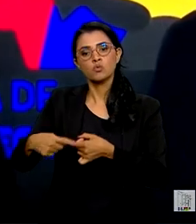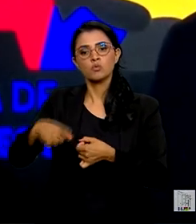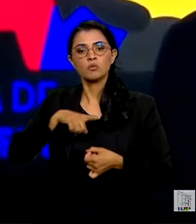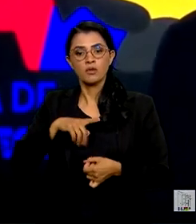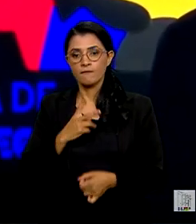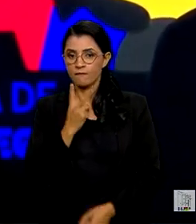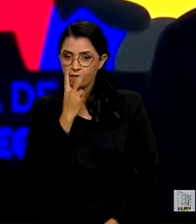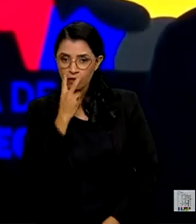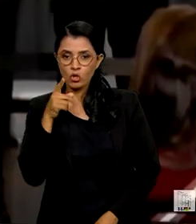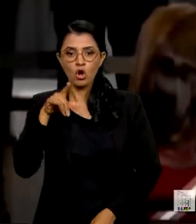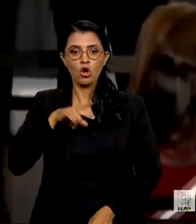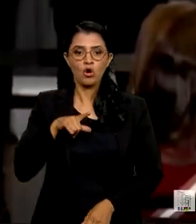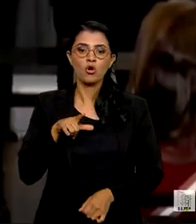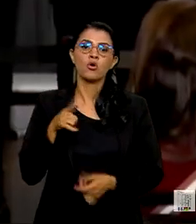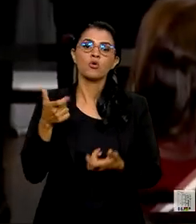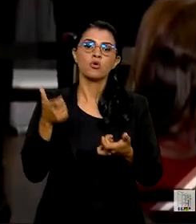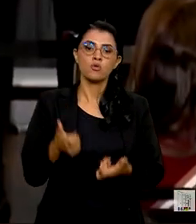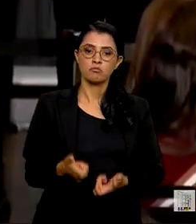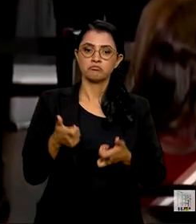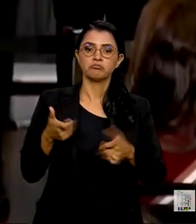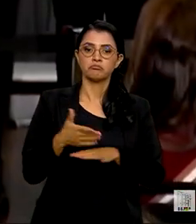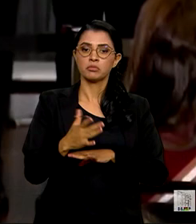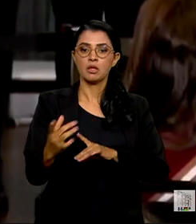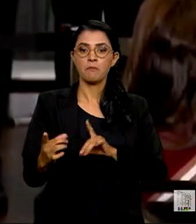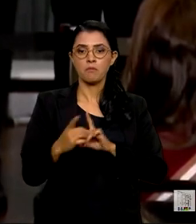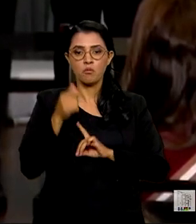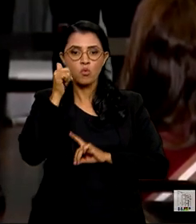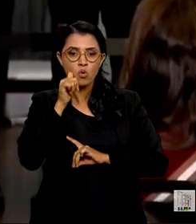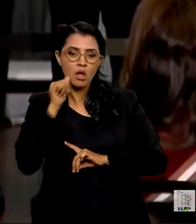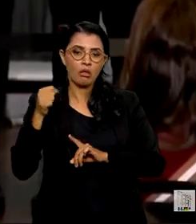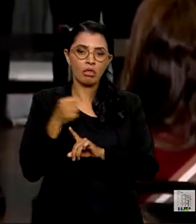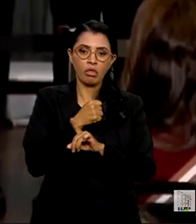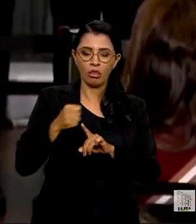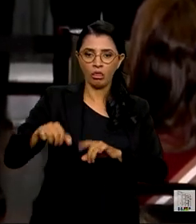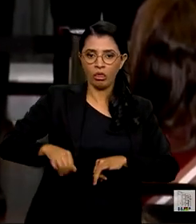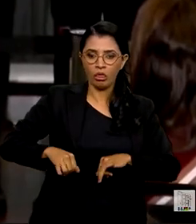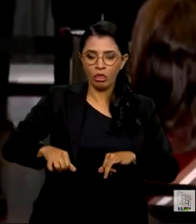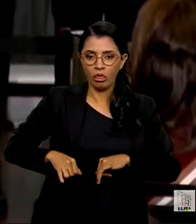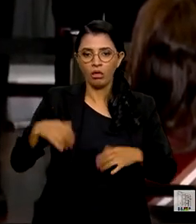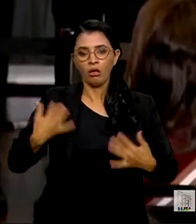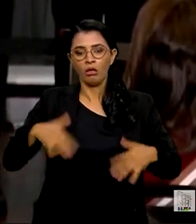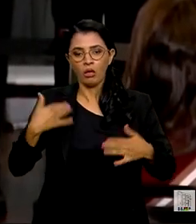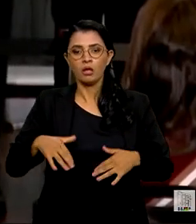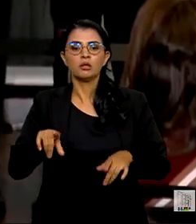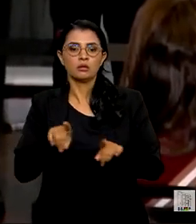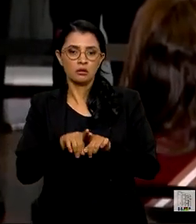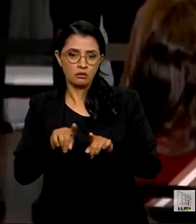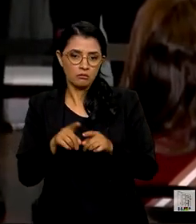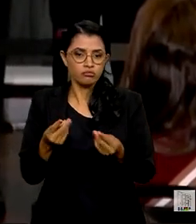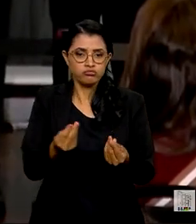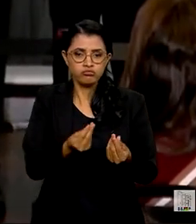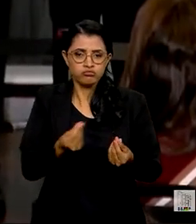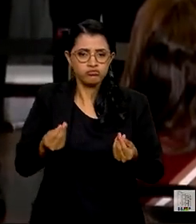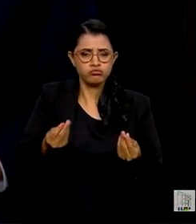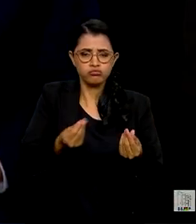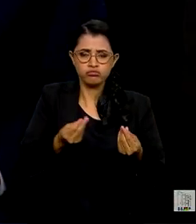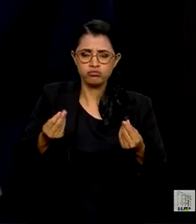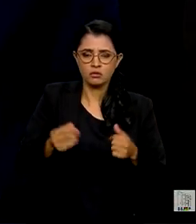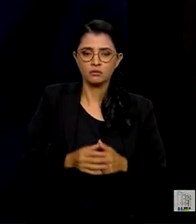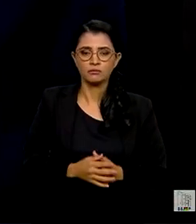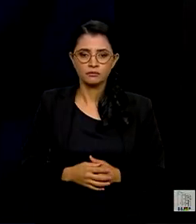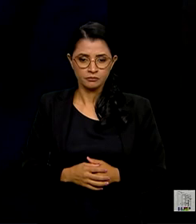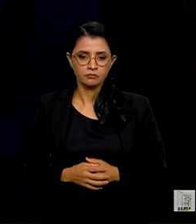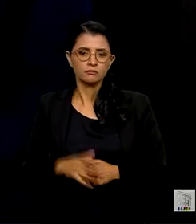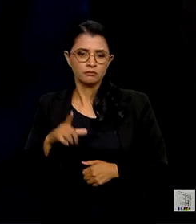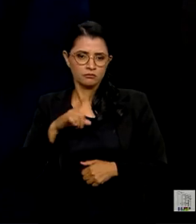de Vitória, espaço para atender mulheres vítimas de violência em situação de vulnerabilidade. Nós estamos